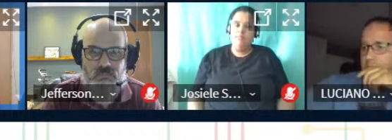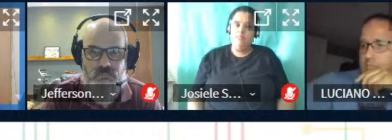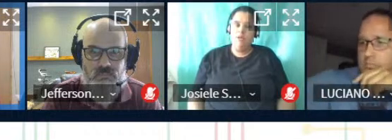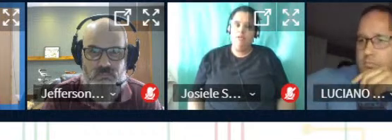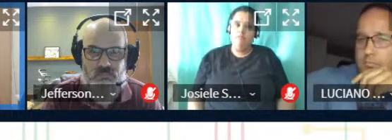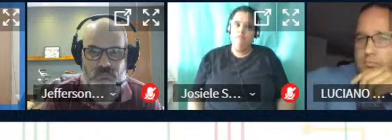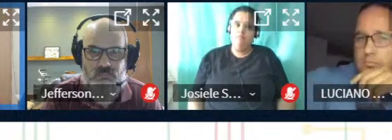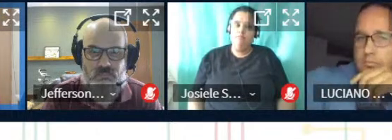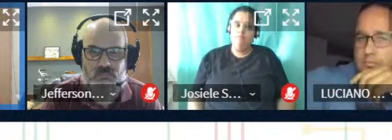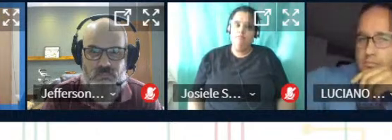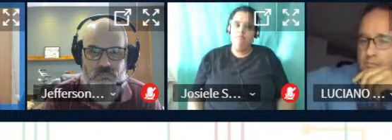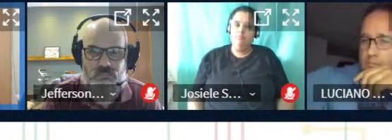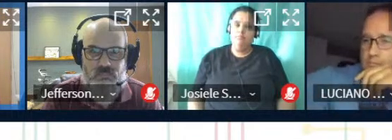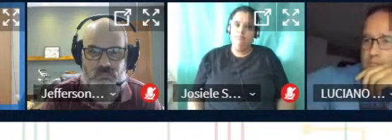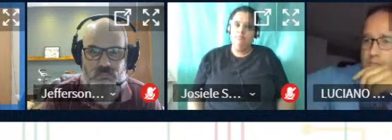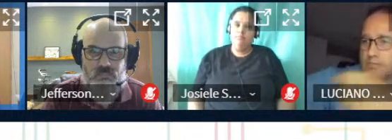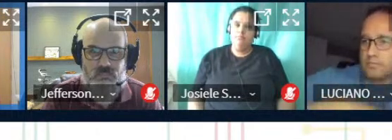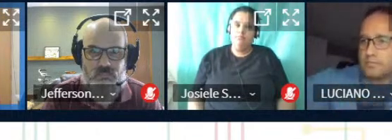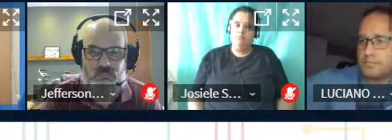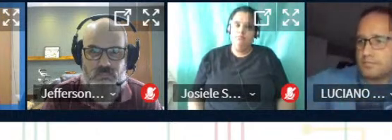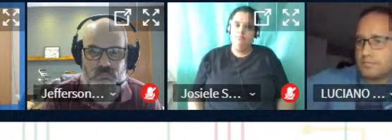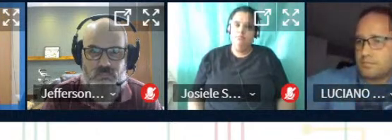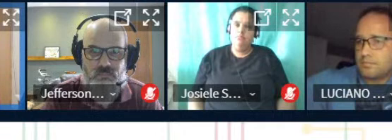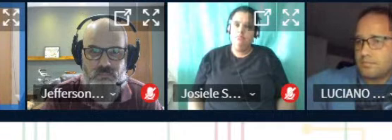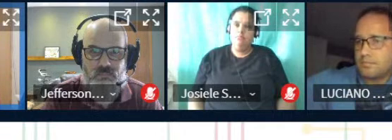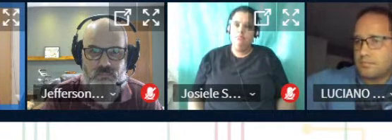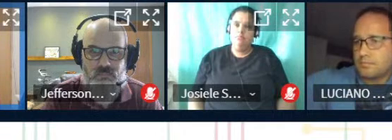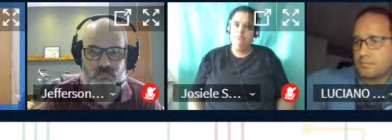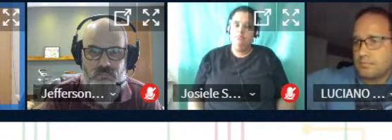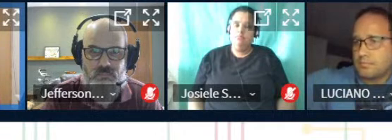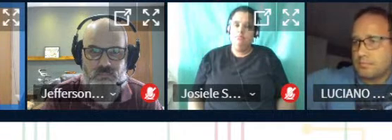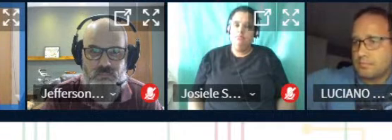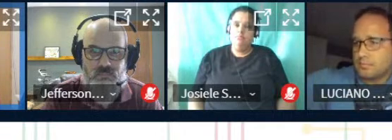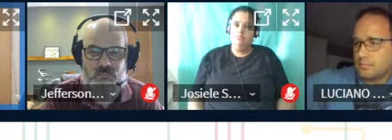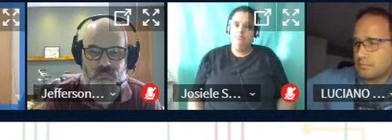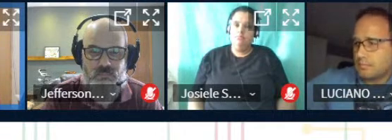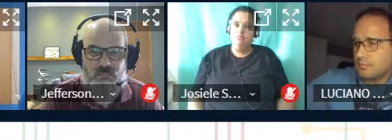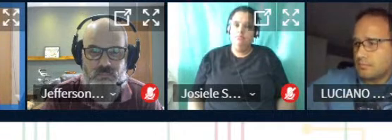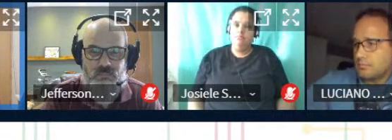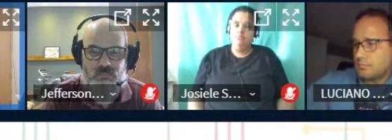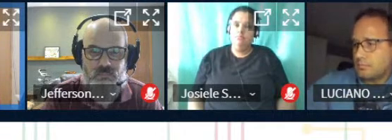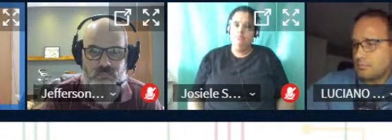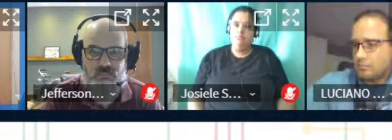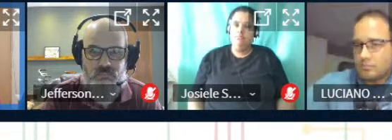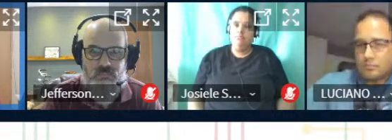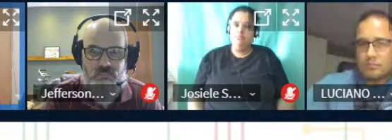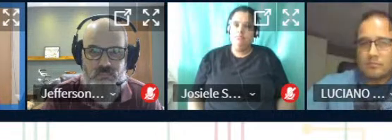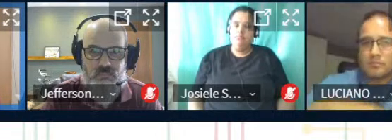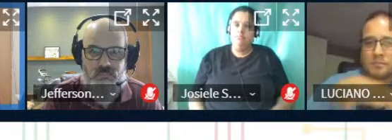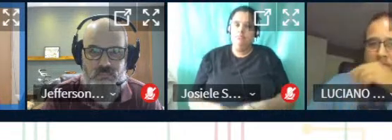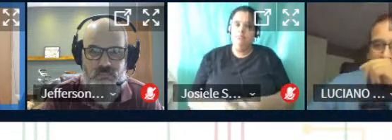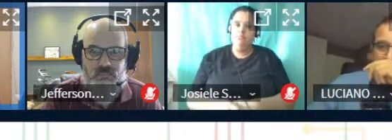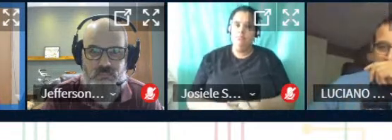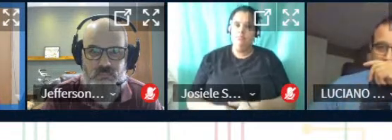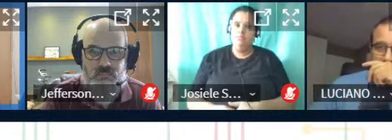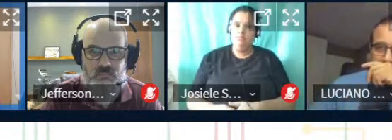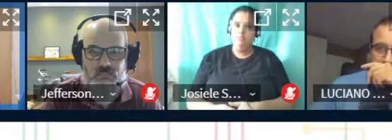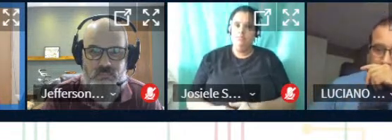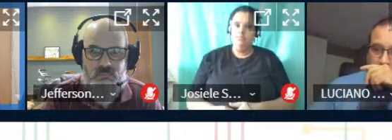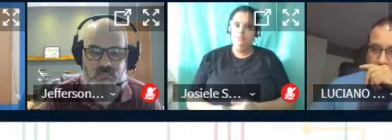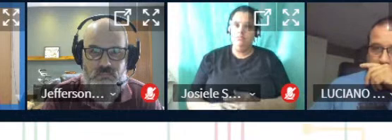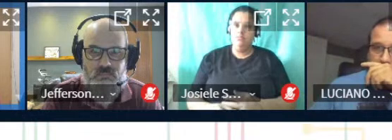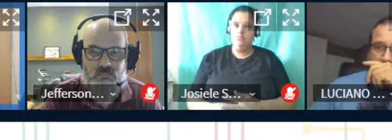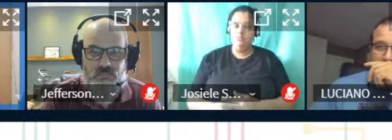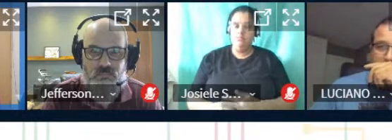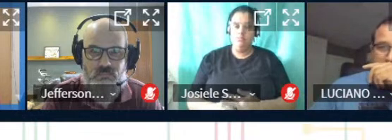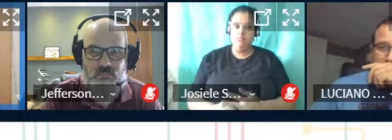os meus dados, as minhas pesquisas, para que mais pessoas se aperfeiçoem, mais pessoas conheçam, mais pessoas consigam aperfeiçoar os seus